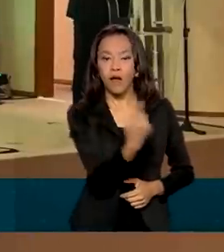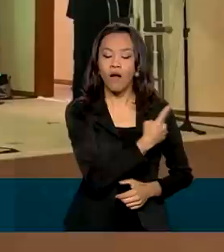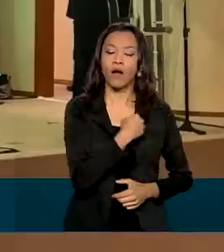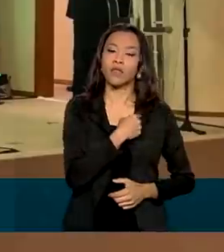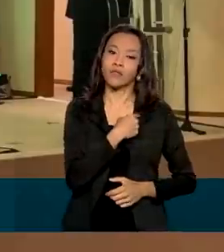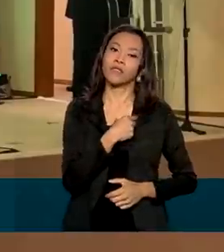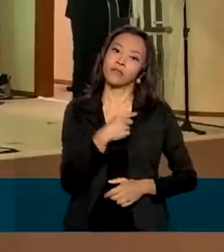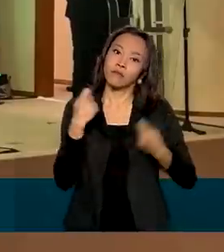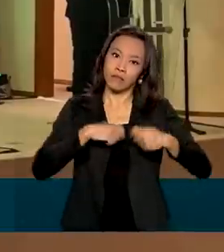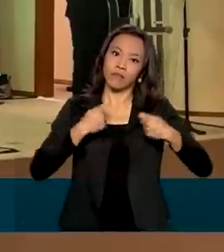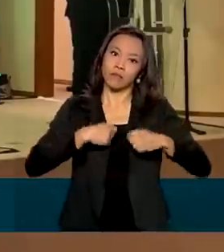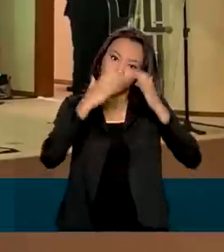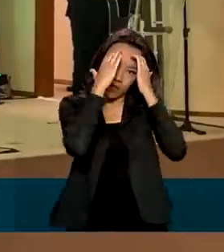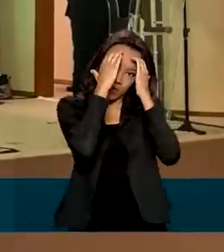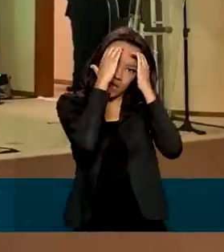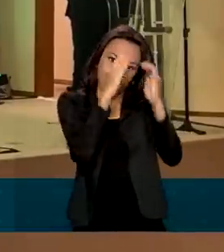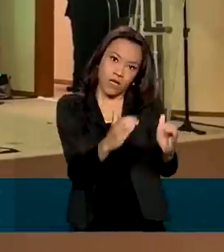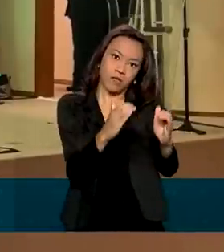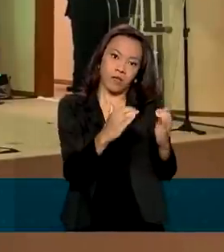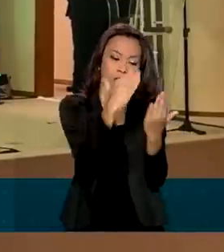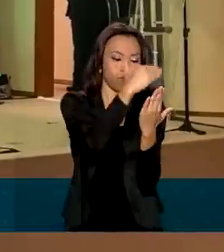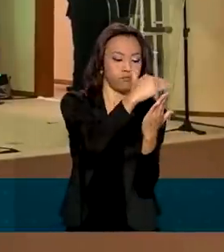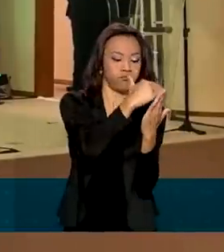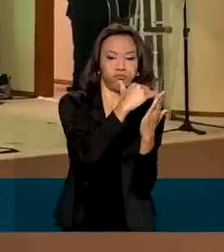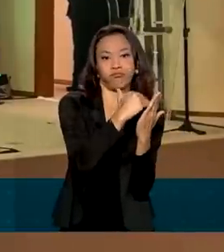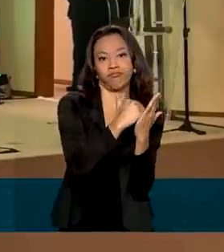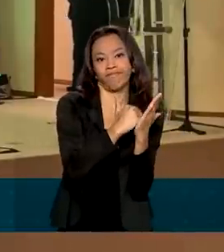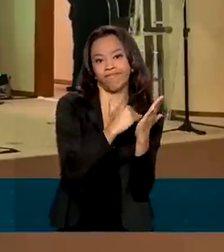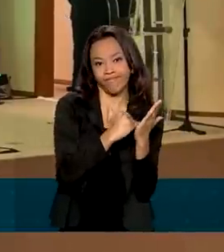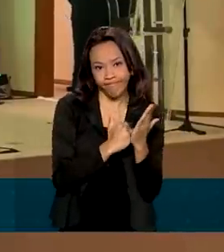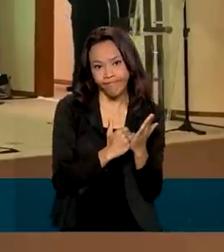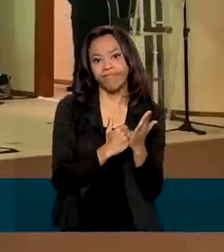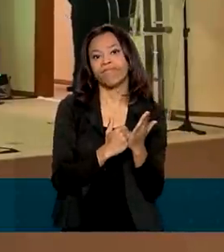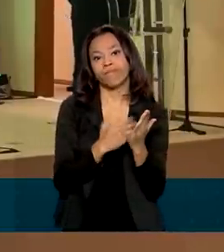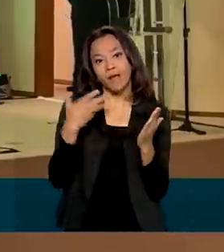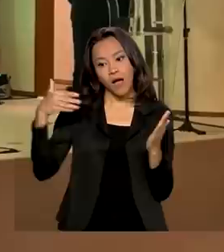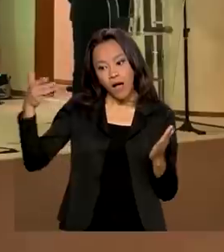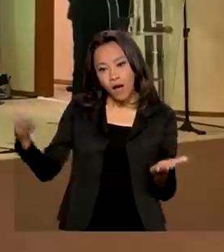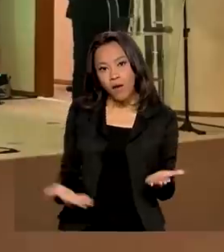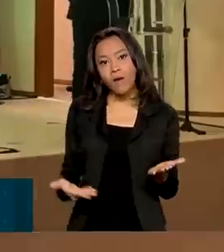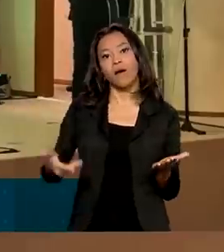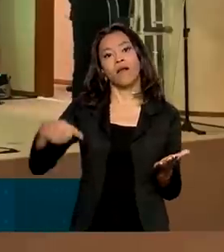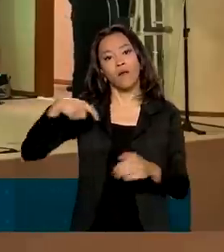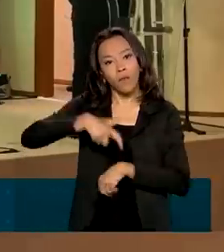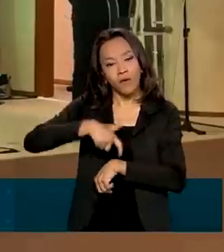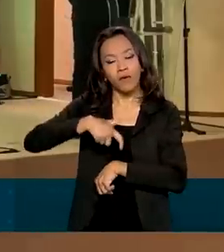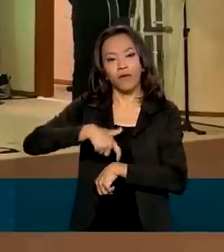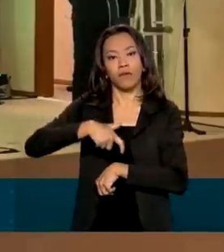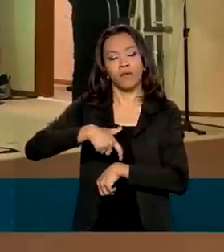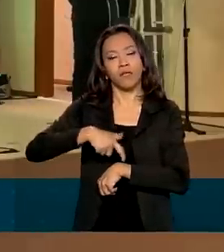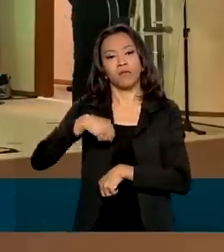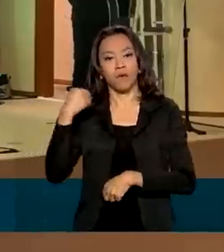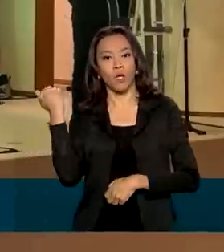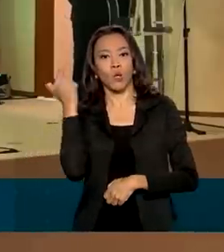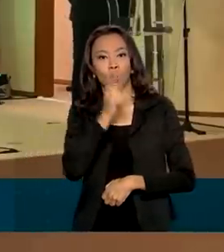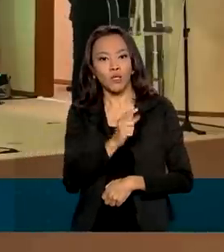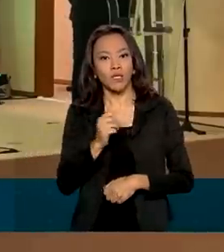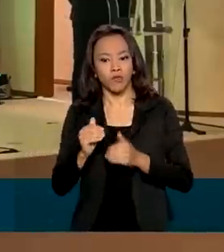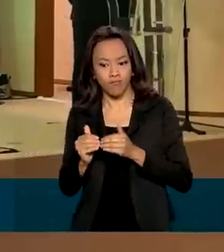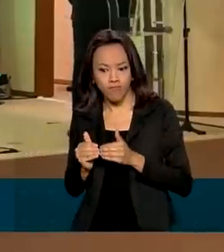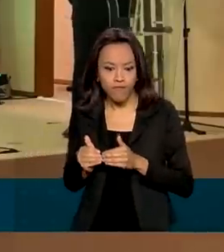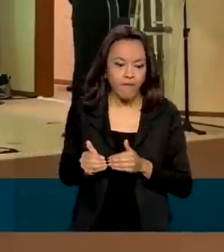determinadas amarras em relação ao paxado, longínquo, burocrático, é o momento da gente dar passos mais